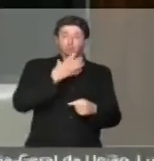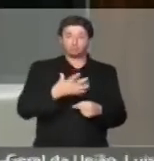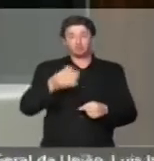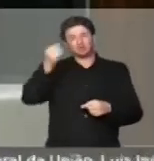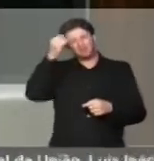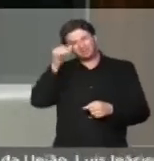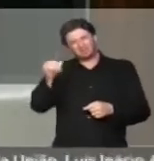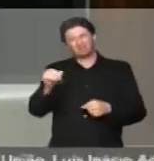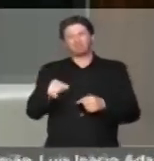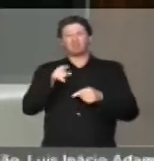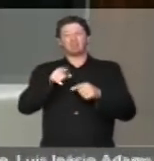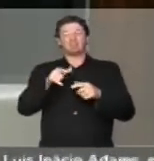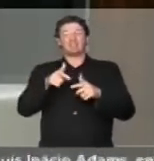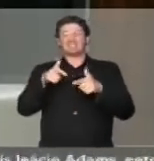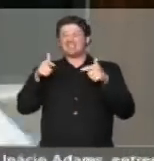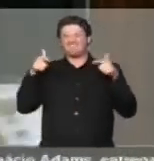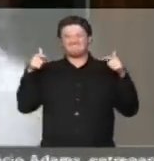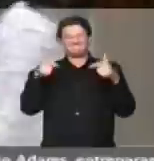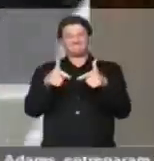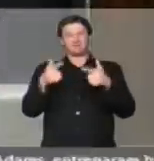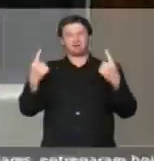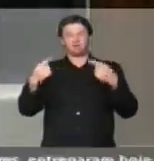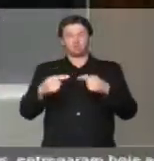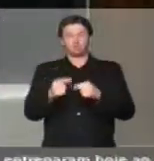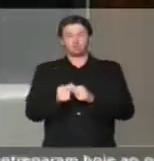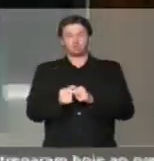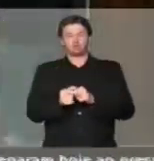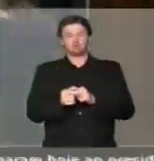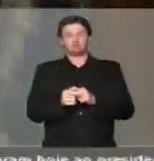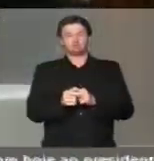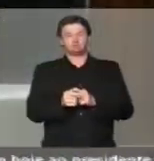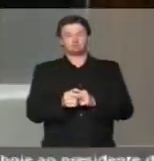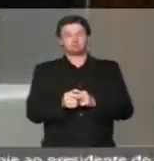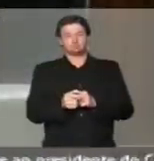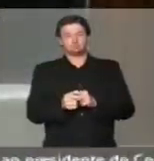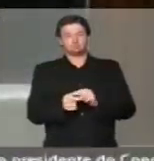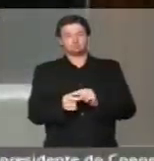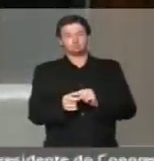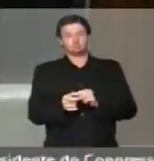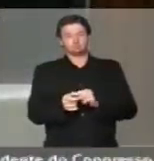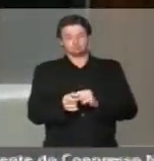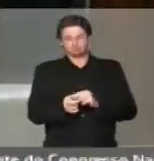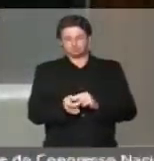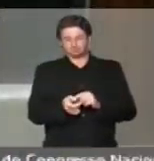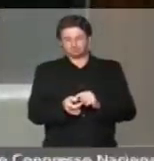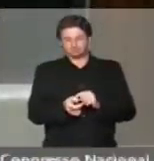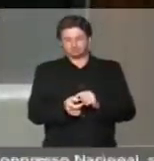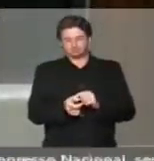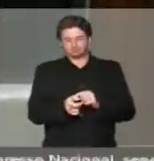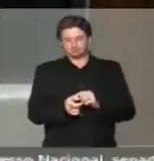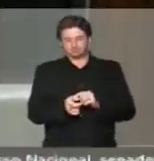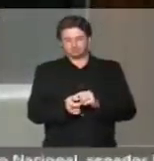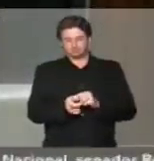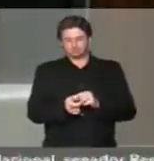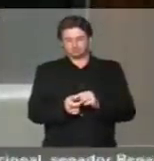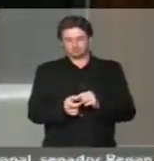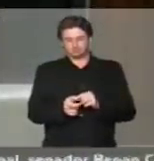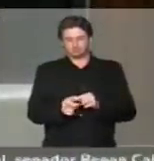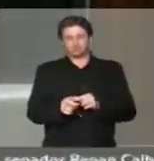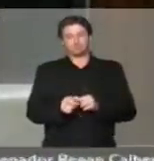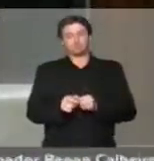evitar esse atentado contra a ordem